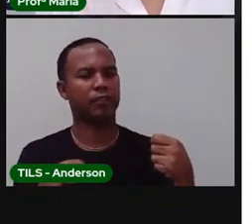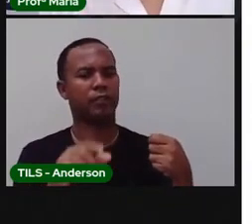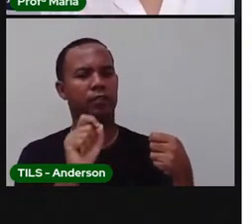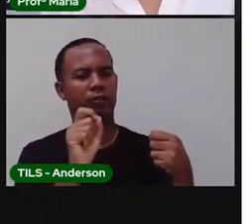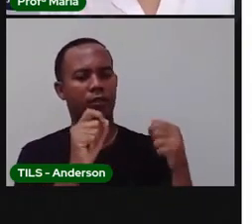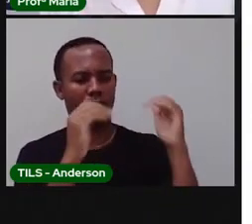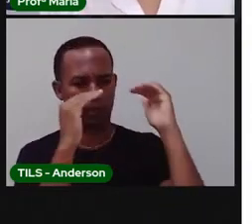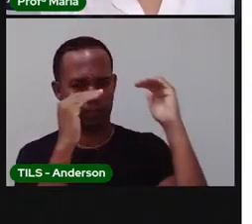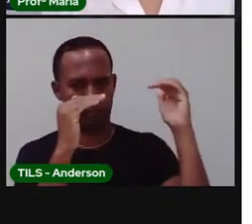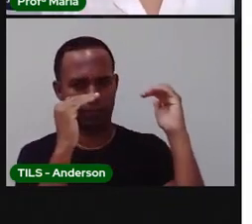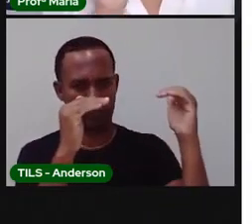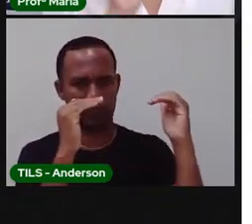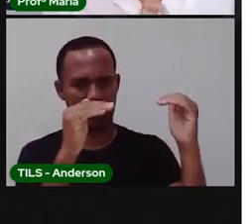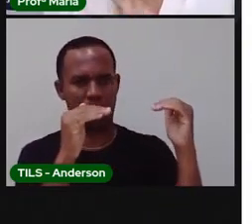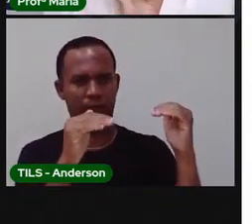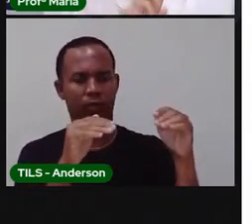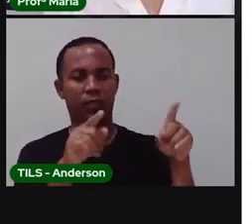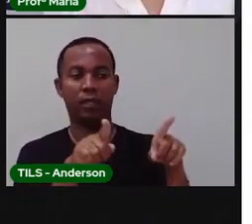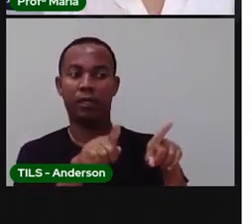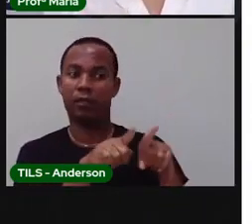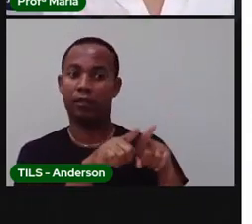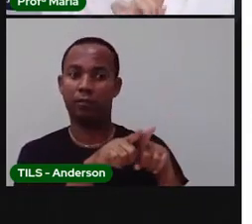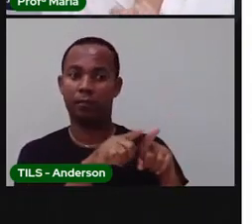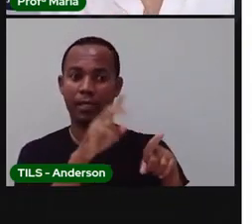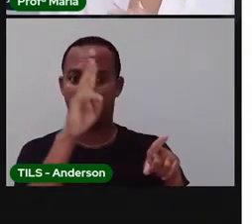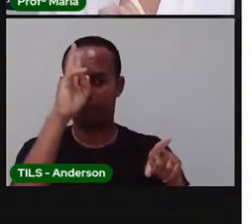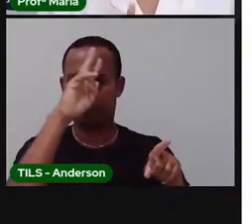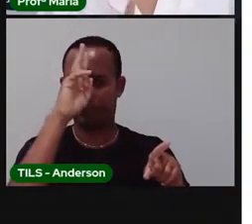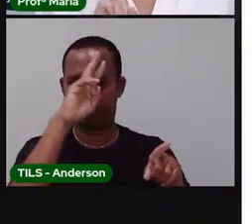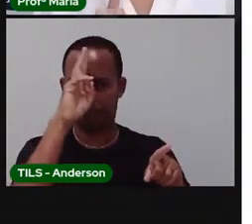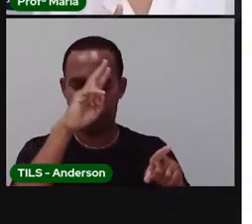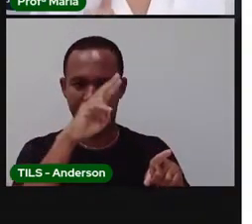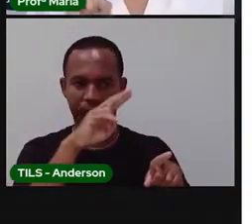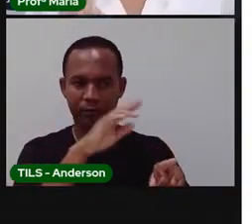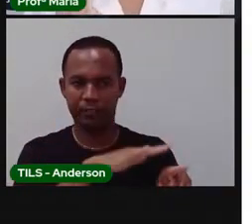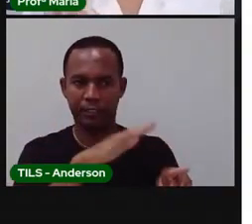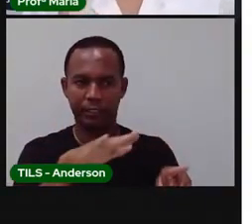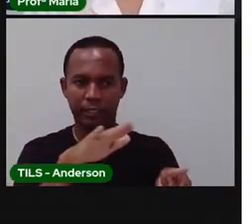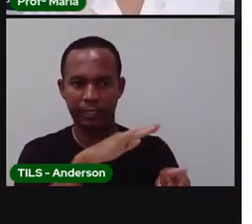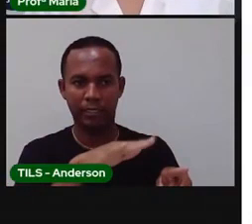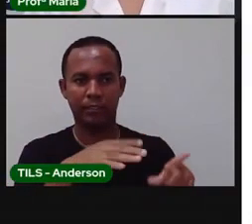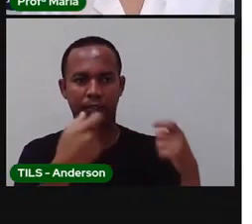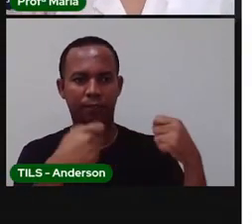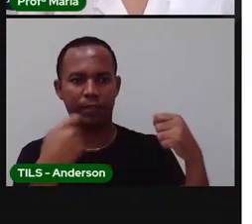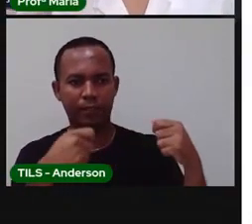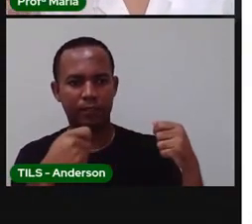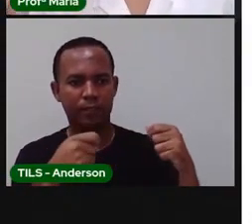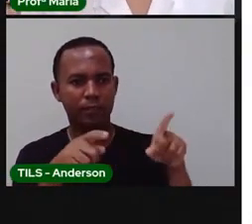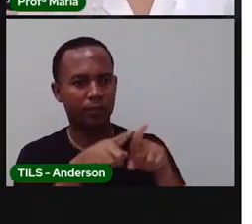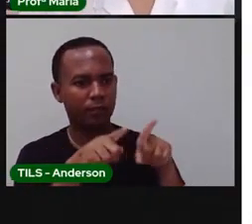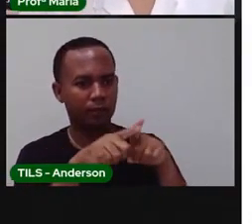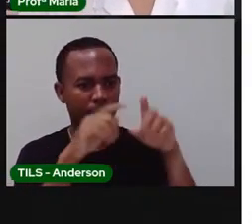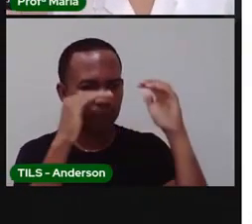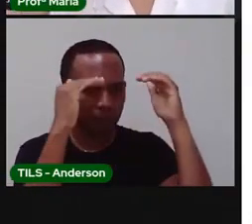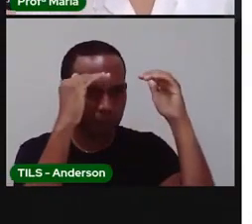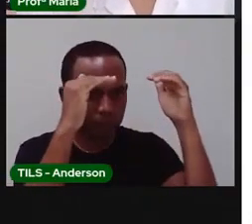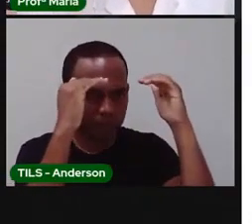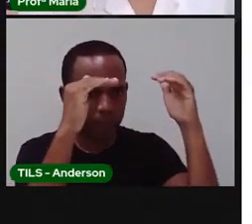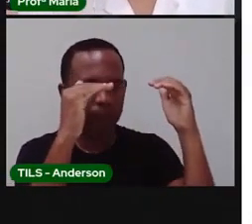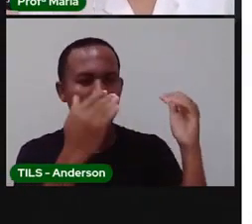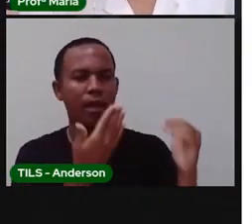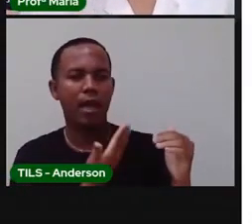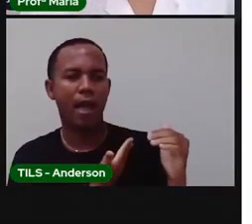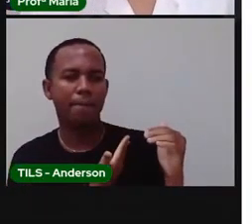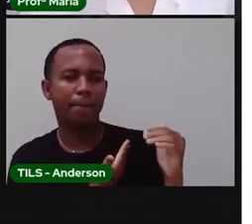de ser respeitado pelo educador, mas lembrando também que a criança, ela precisa respeitar, não só os educadores, mas os